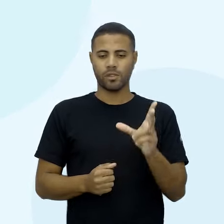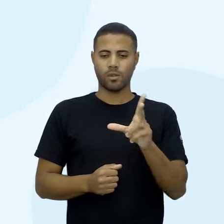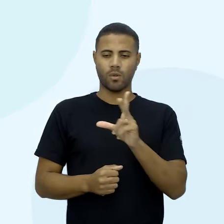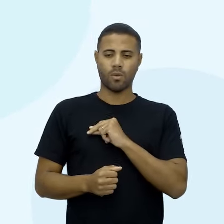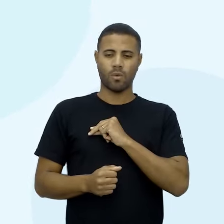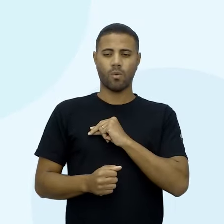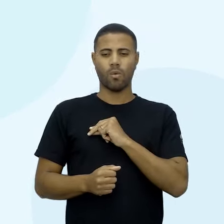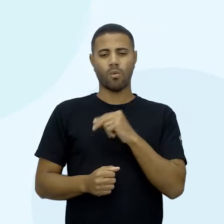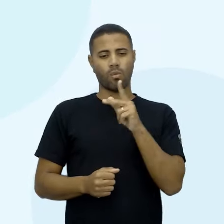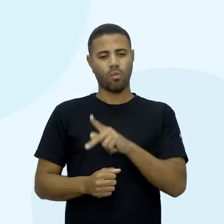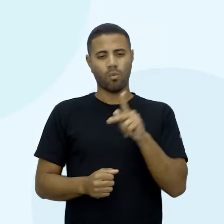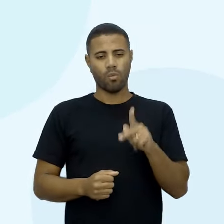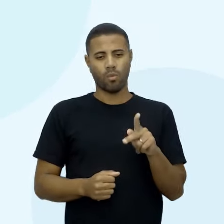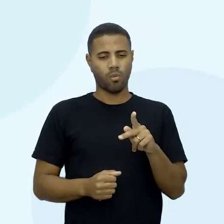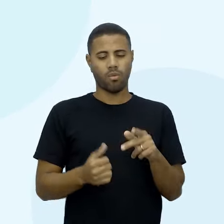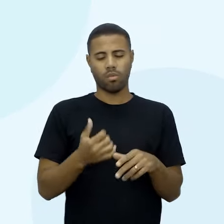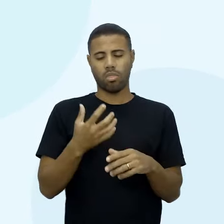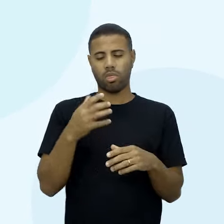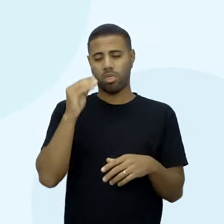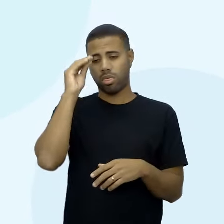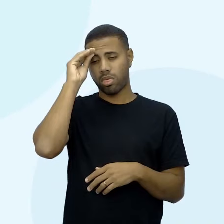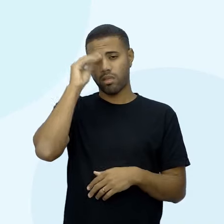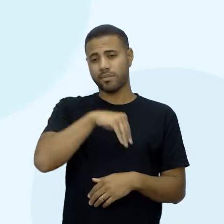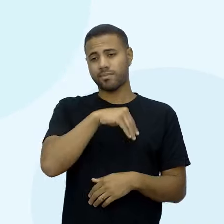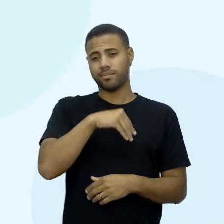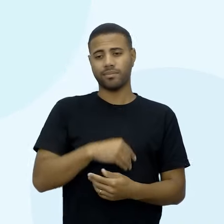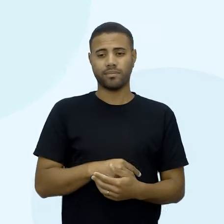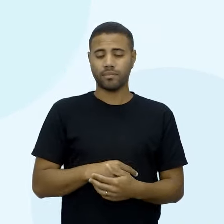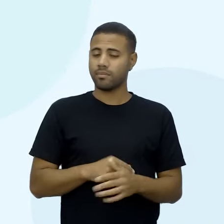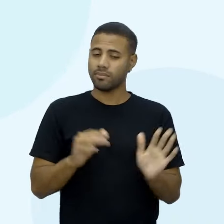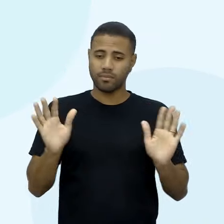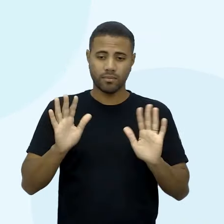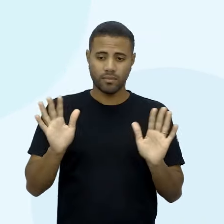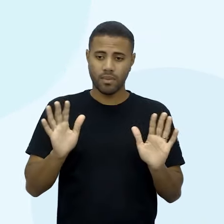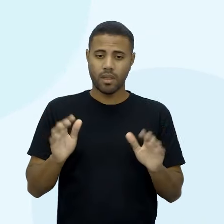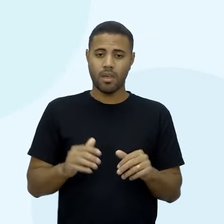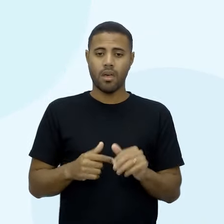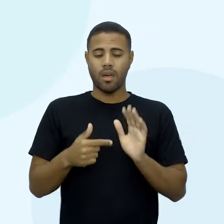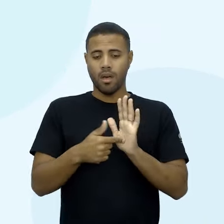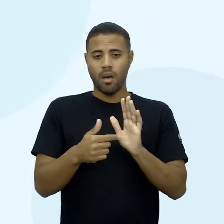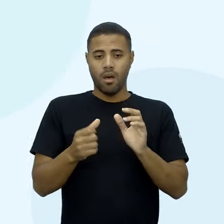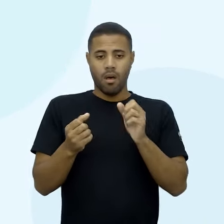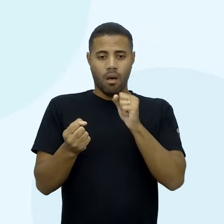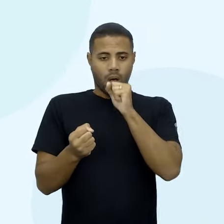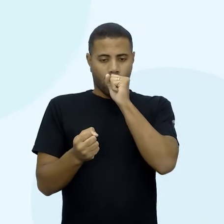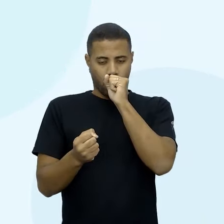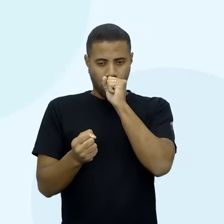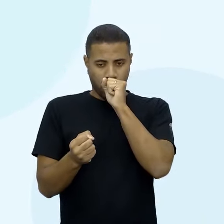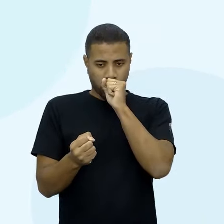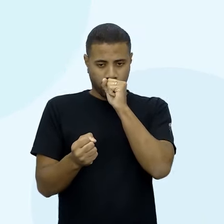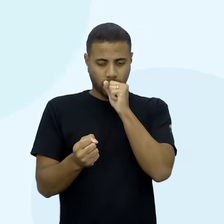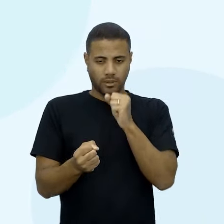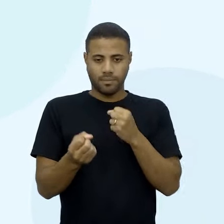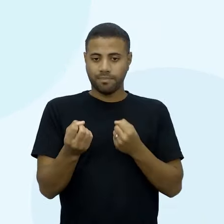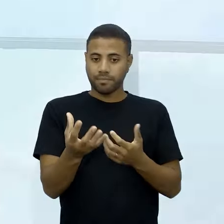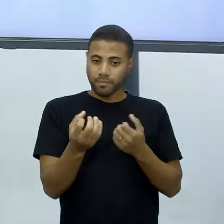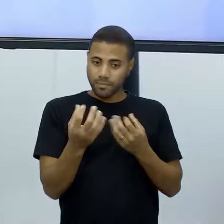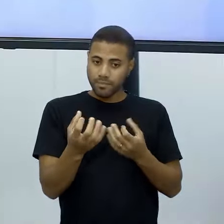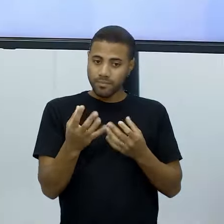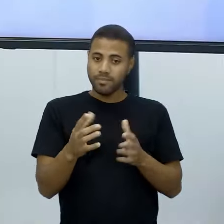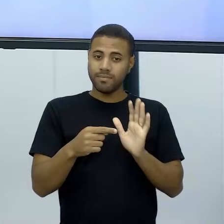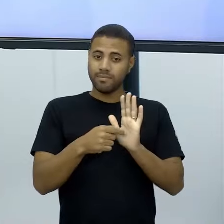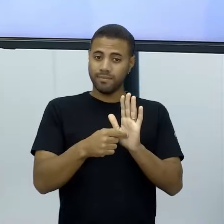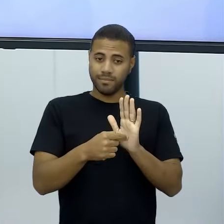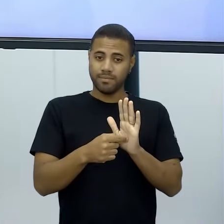professor, já desanimei. Não, não desanimo não, porque esses dados aí, eles são oferecidos para você, tá? Ok?